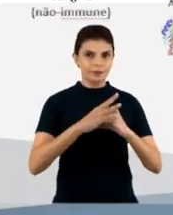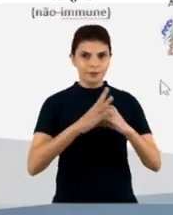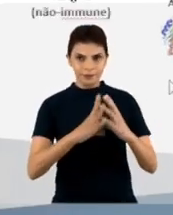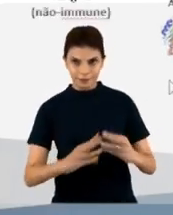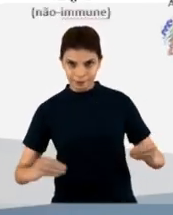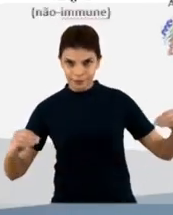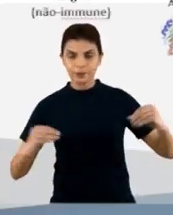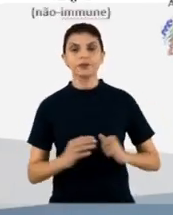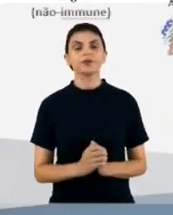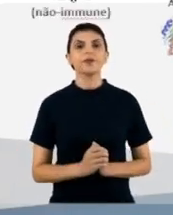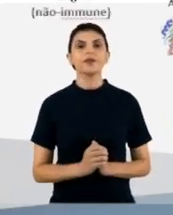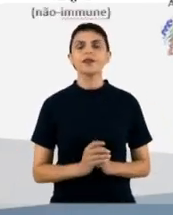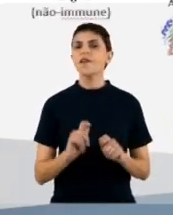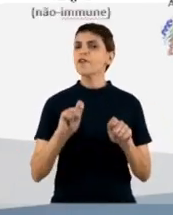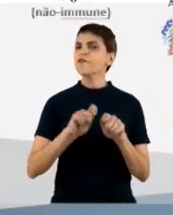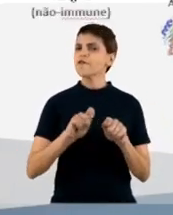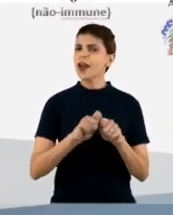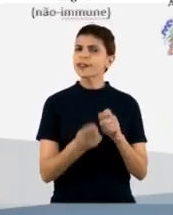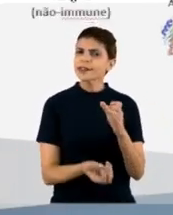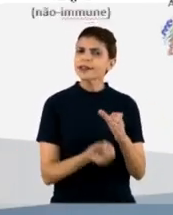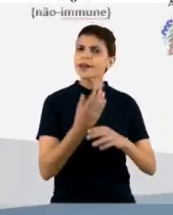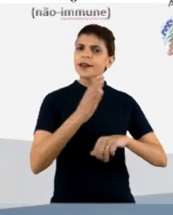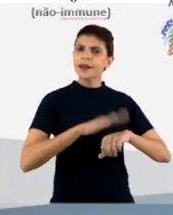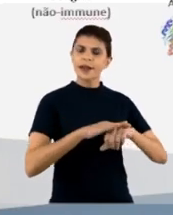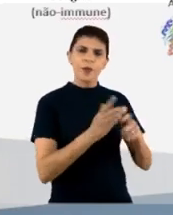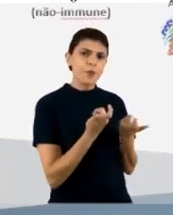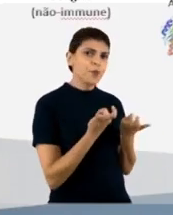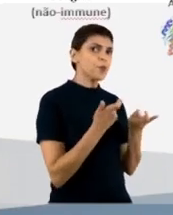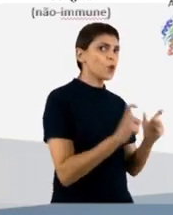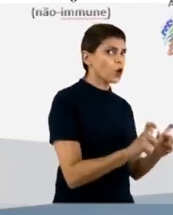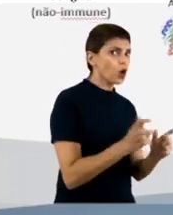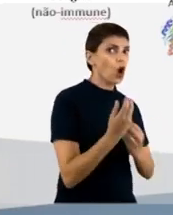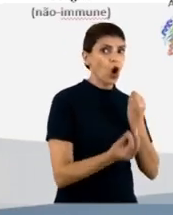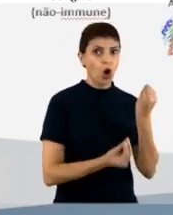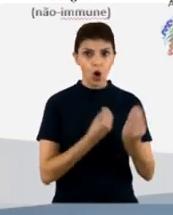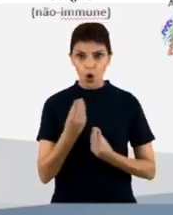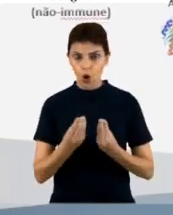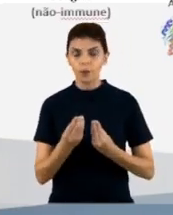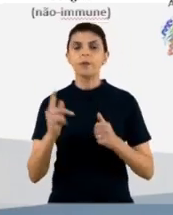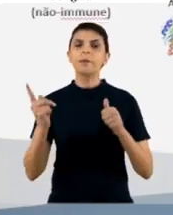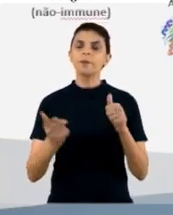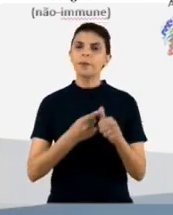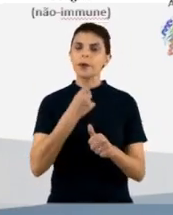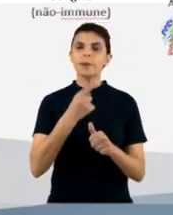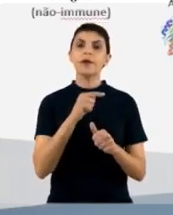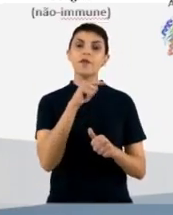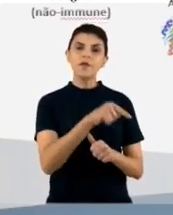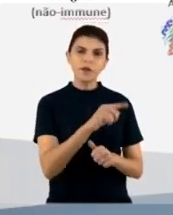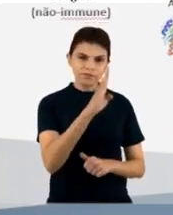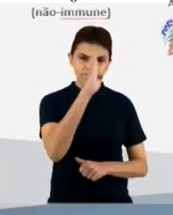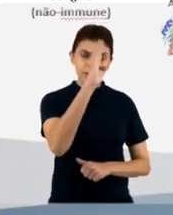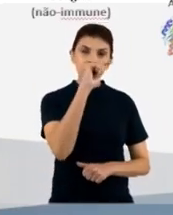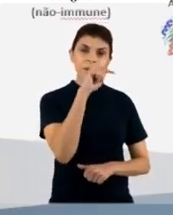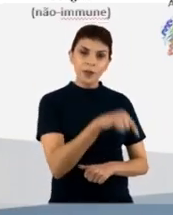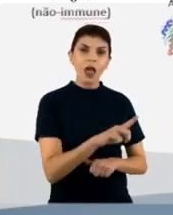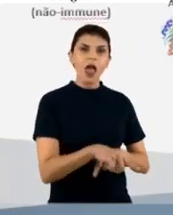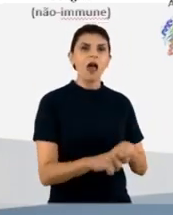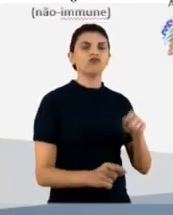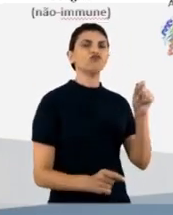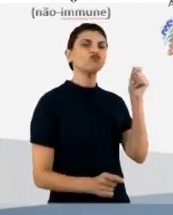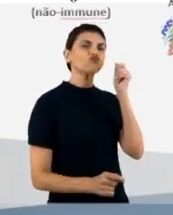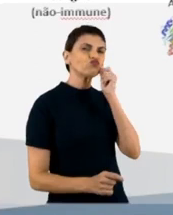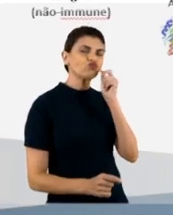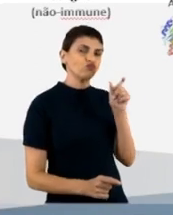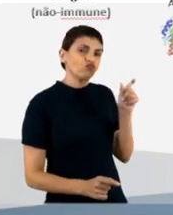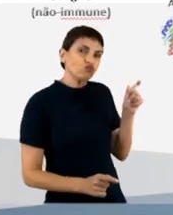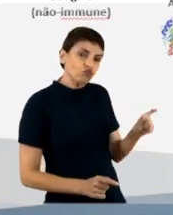Então, como que é feita a imunização? Primeiramente, nós precisamos eleger um alvo, né? O nosso alvo é o nosso